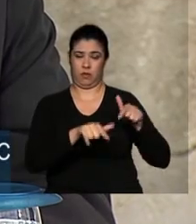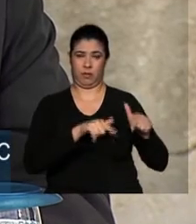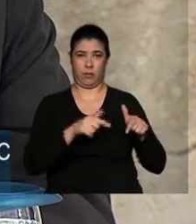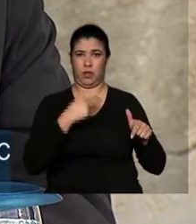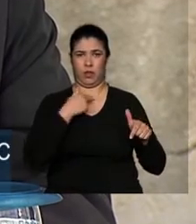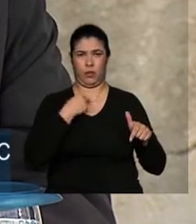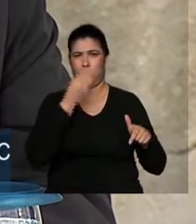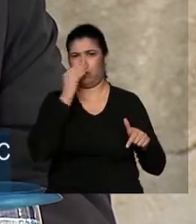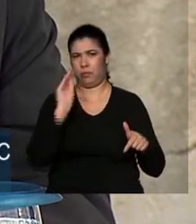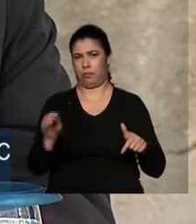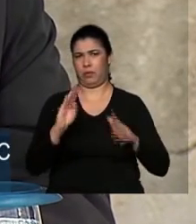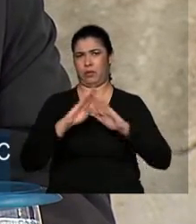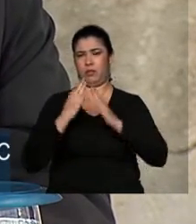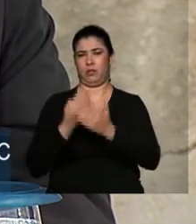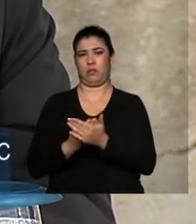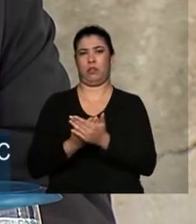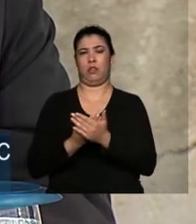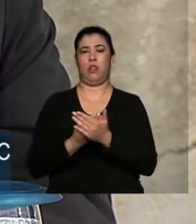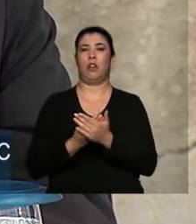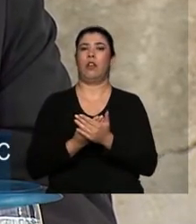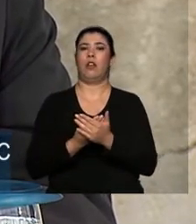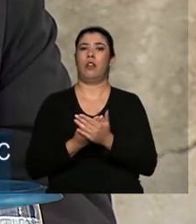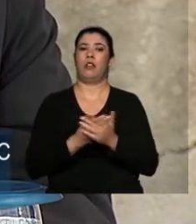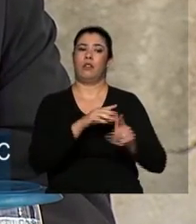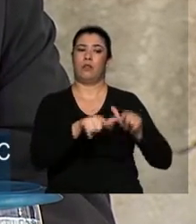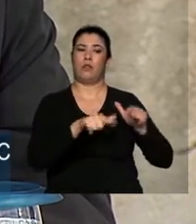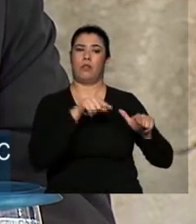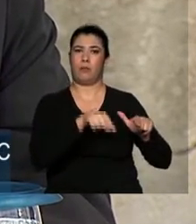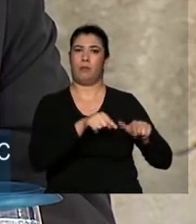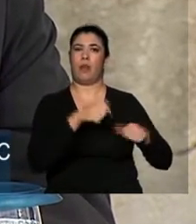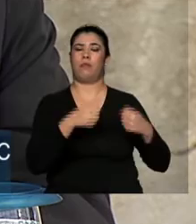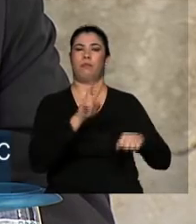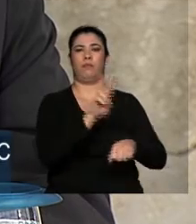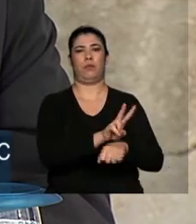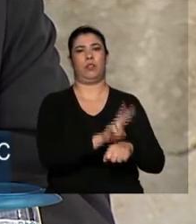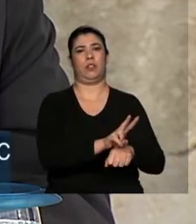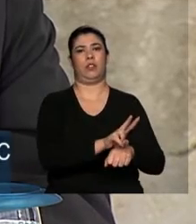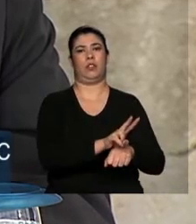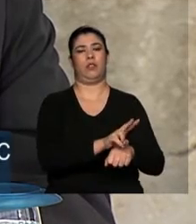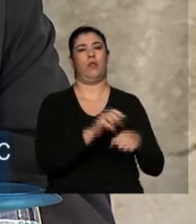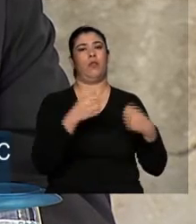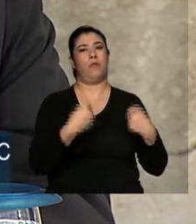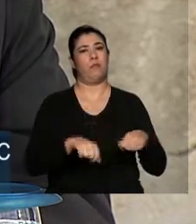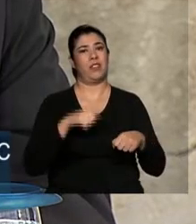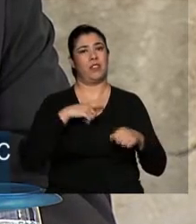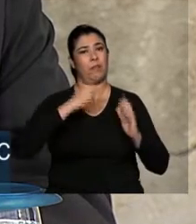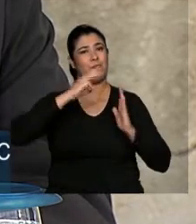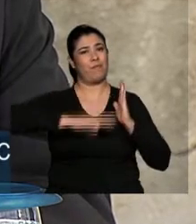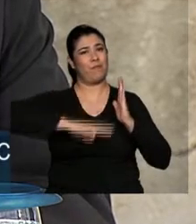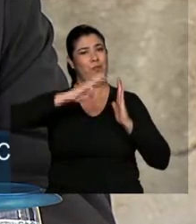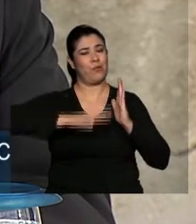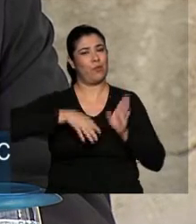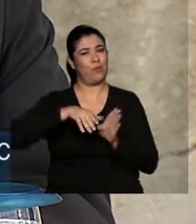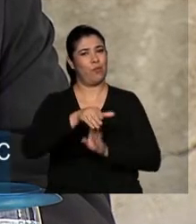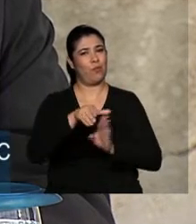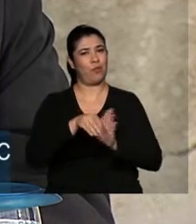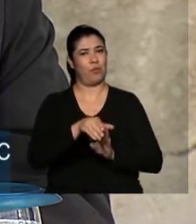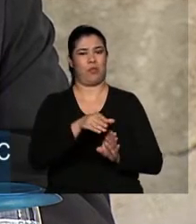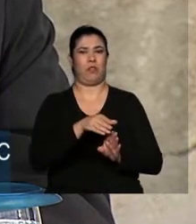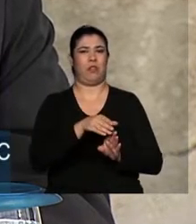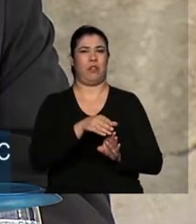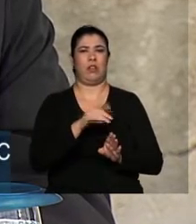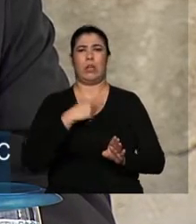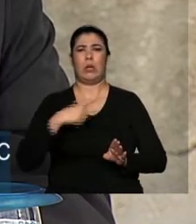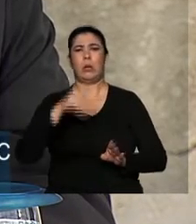E mais, que o trabalho deve ser protegido. E mais, que ele deve ser metodicamente orientado. Não existe